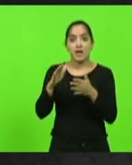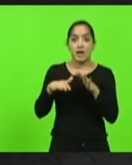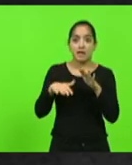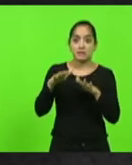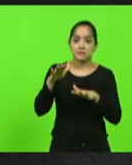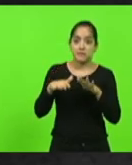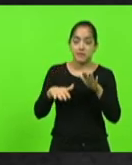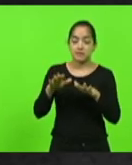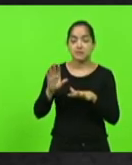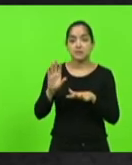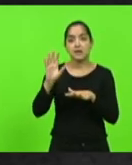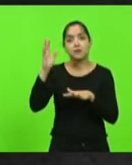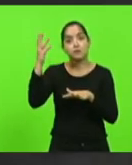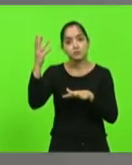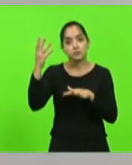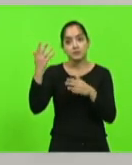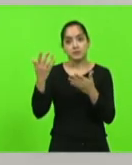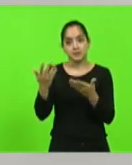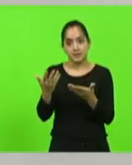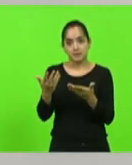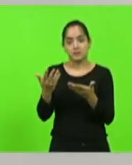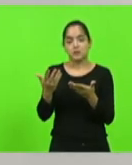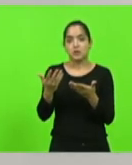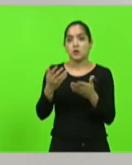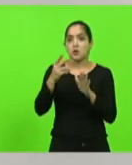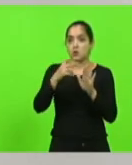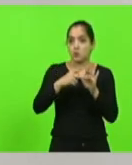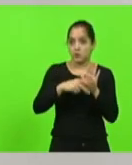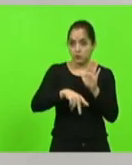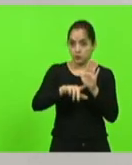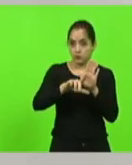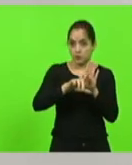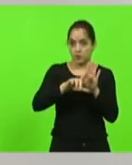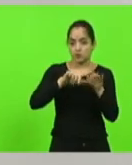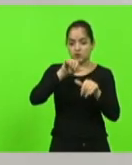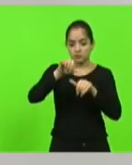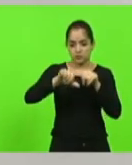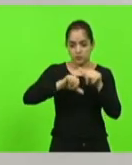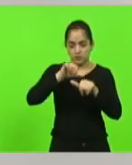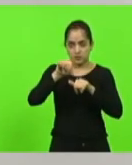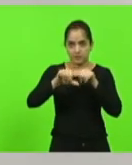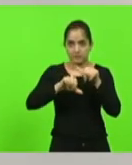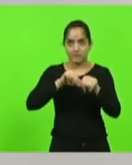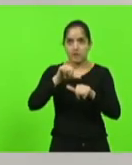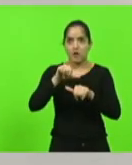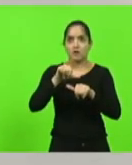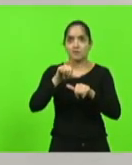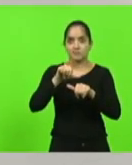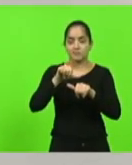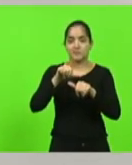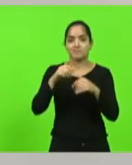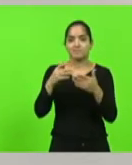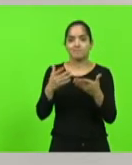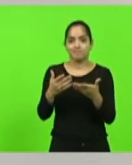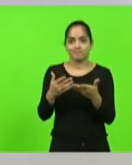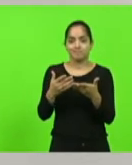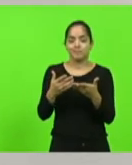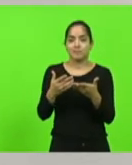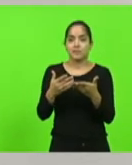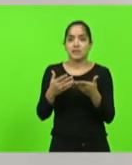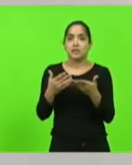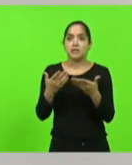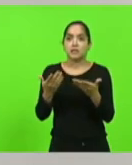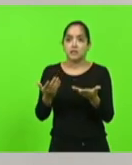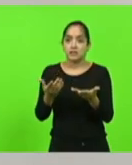acontece quando um projeto de reforma, ele cai numa casa parlamentar. Infelizmente,